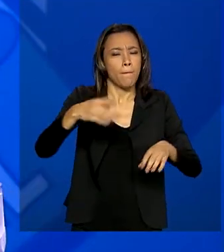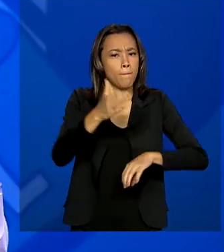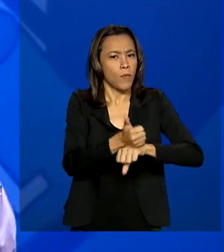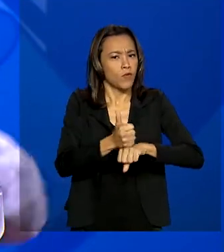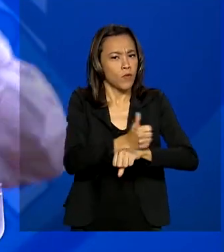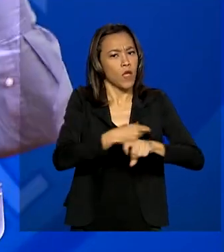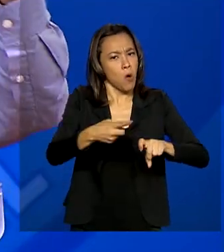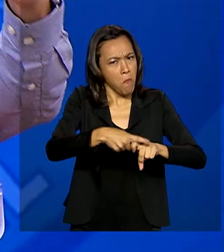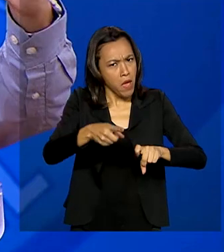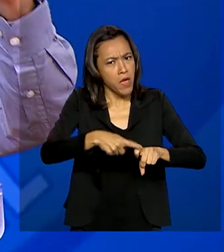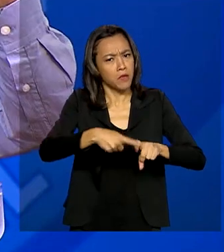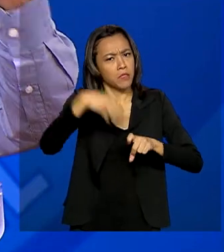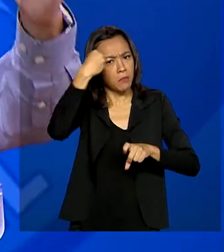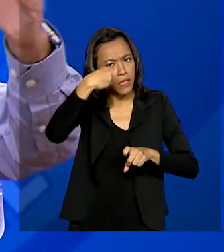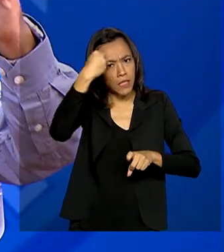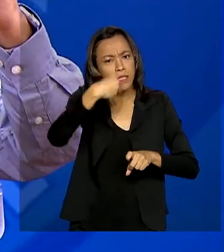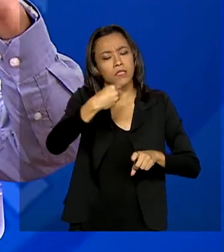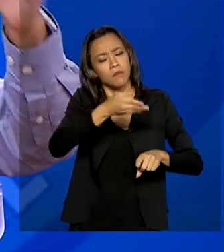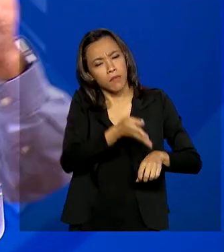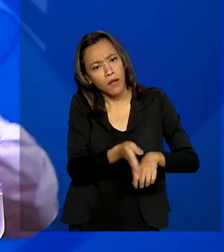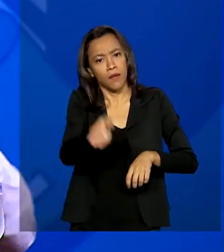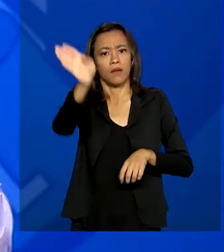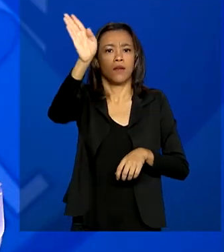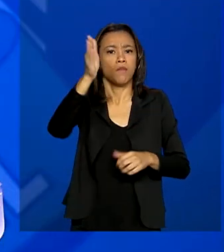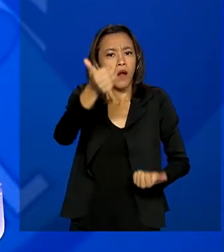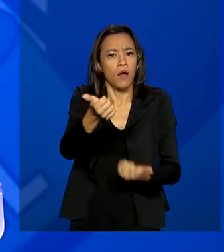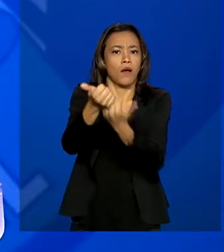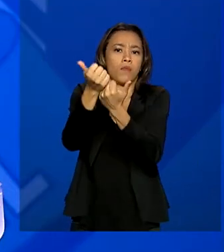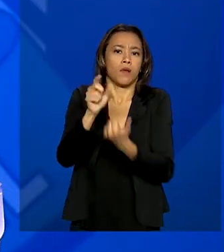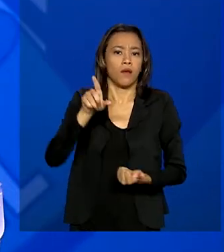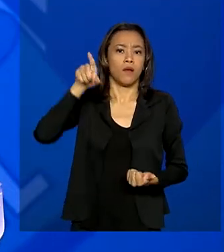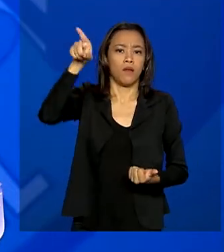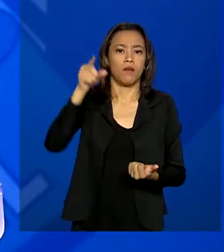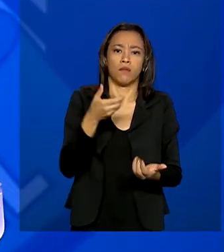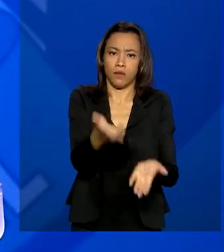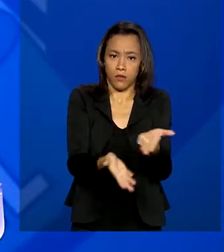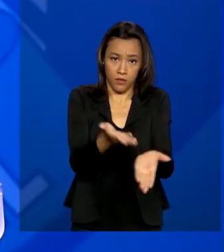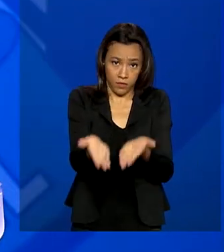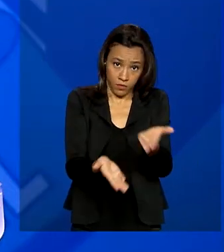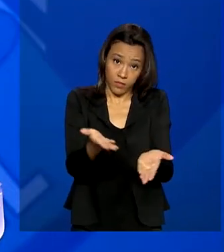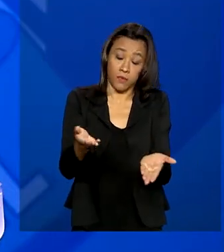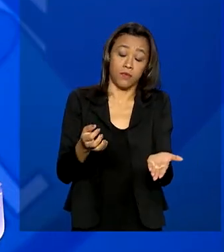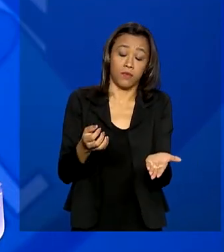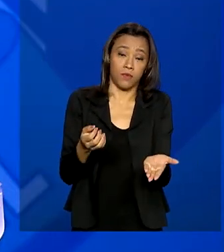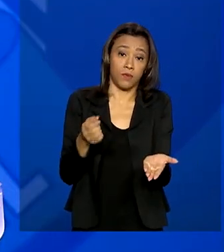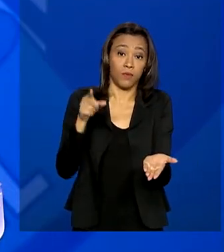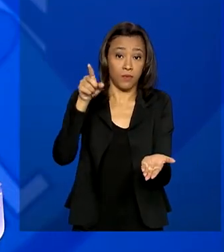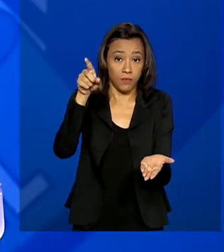bagagem, para ajudar no atendimento desses pacientes em Manaus.